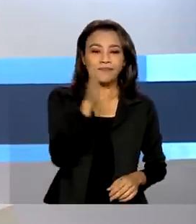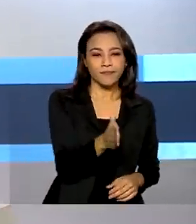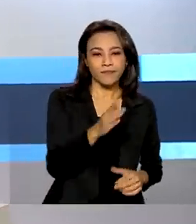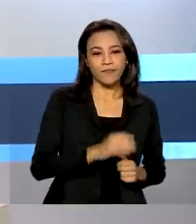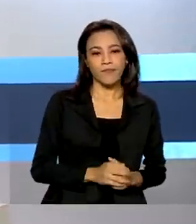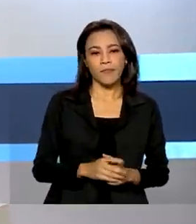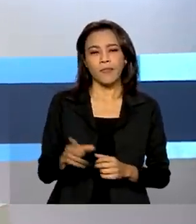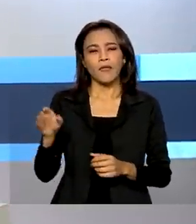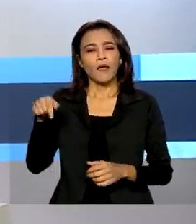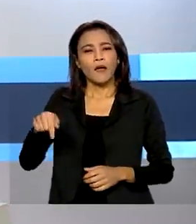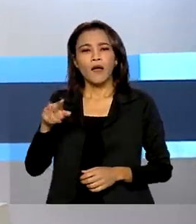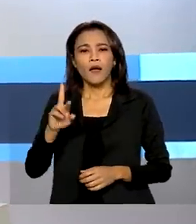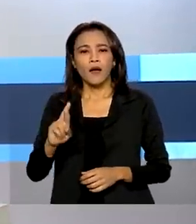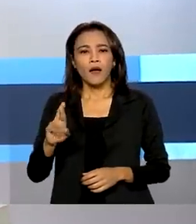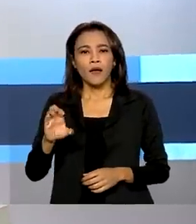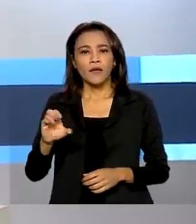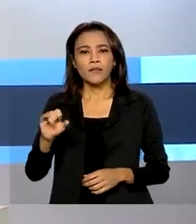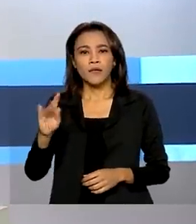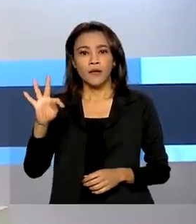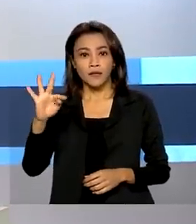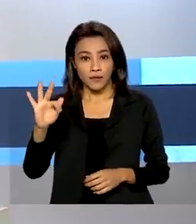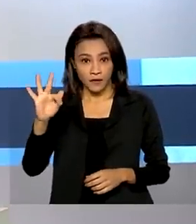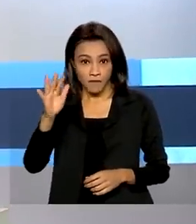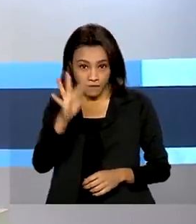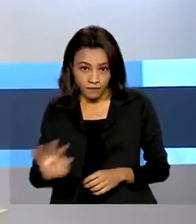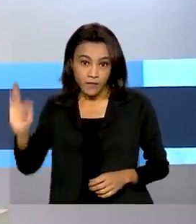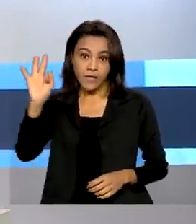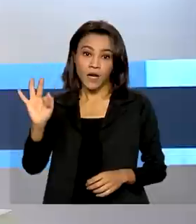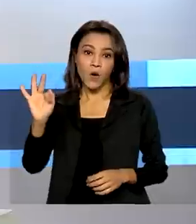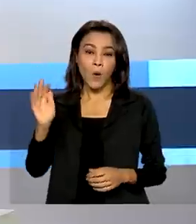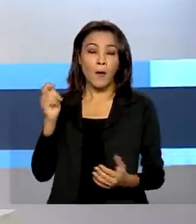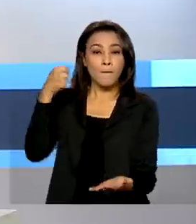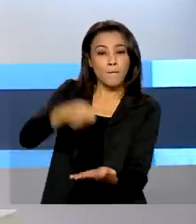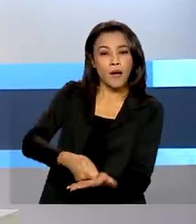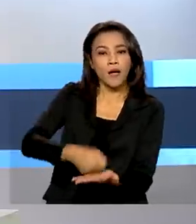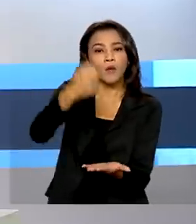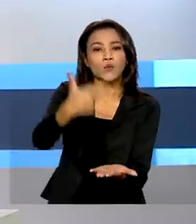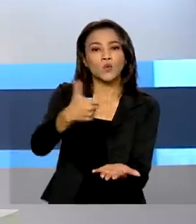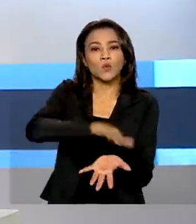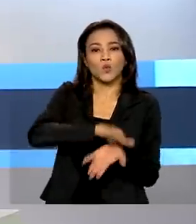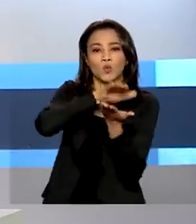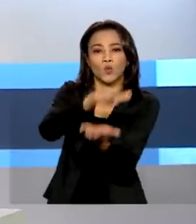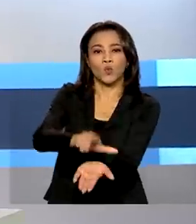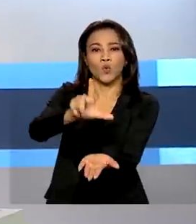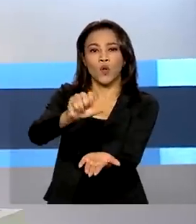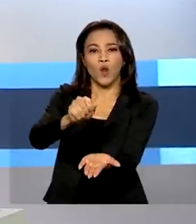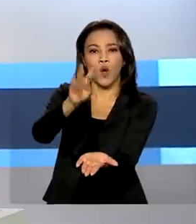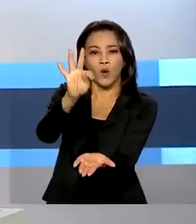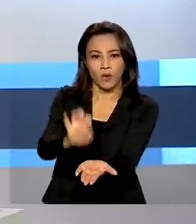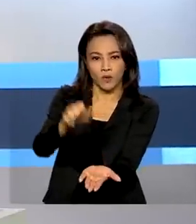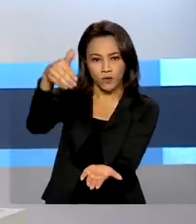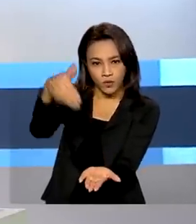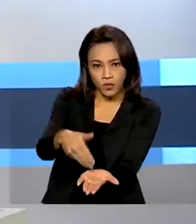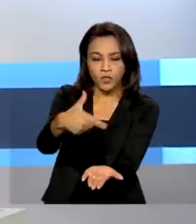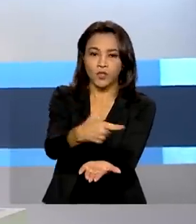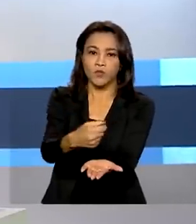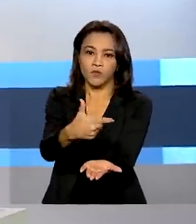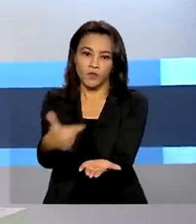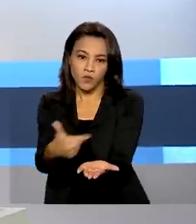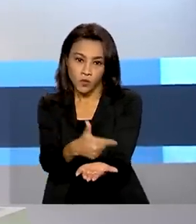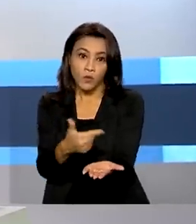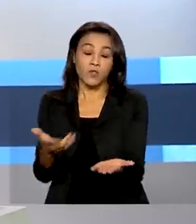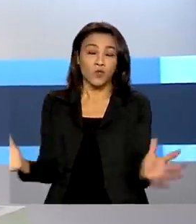Receita Federal paga hoje o segundo lote de restituições do Imposto de Renda 2022. Ao todo, R$ 6